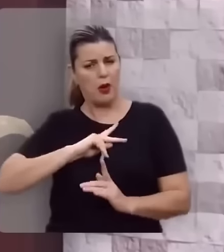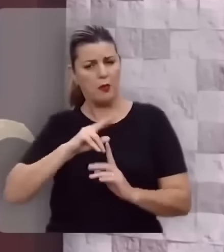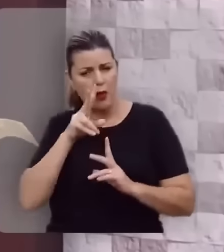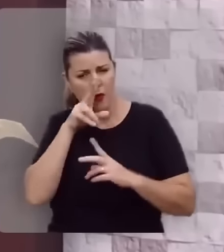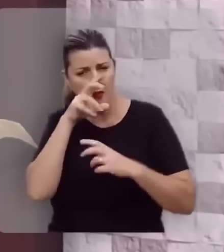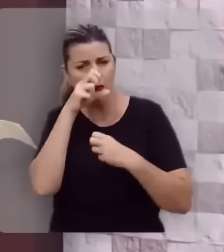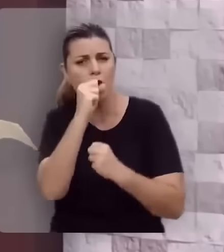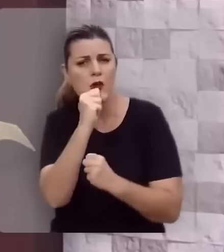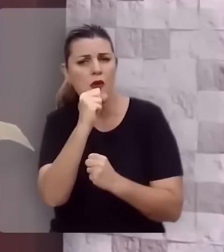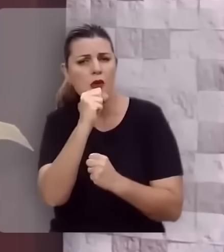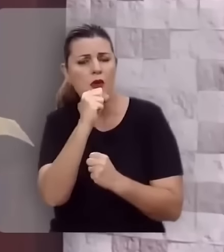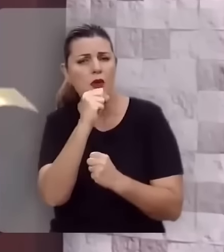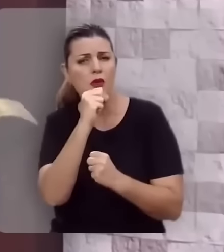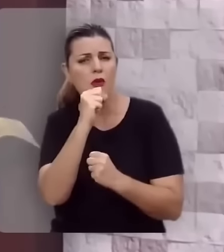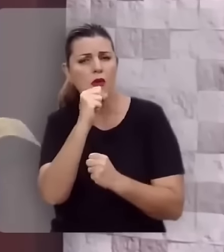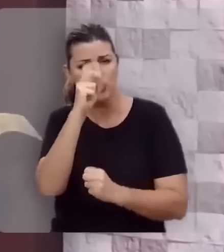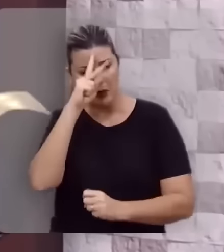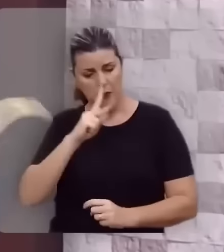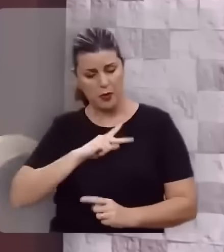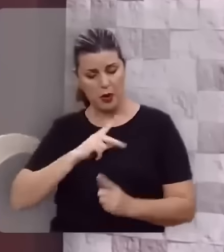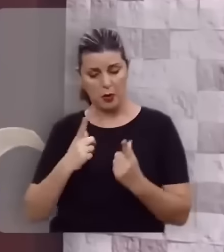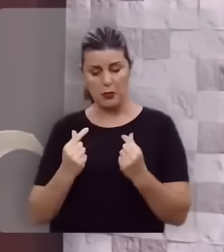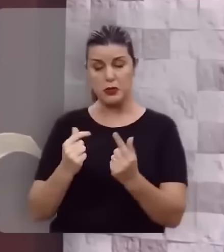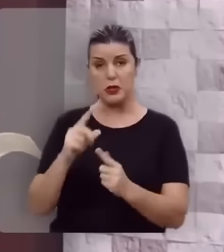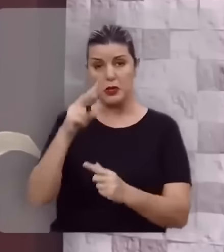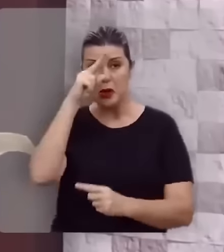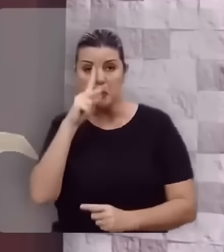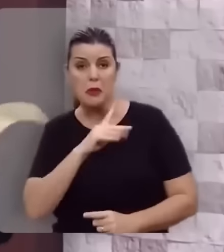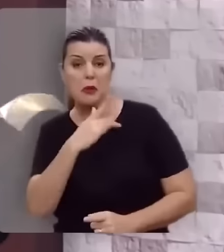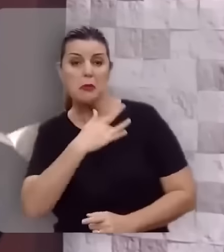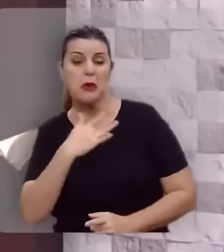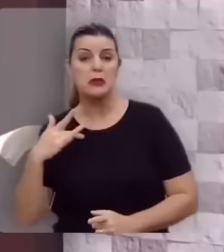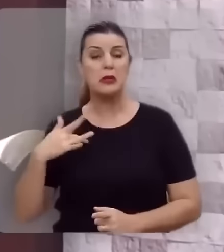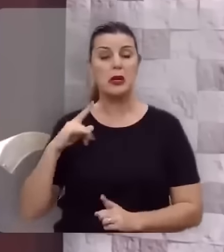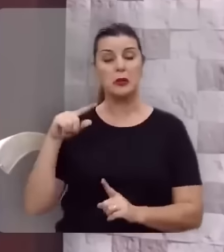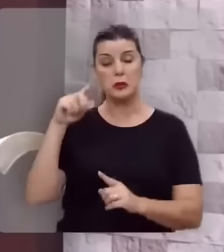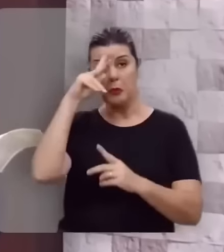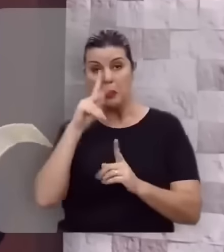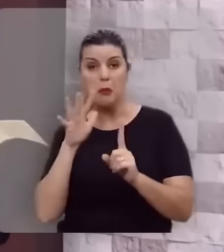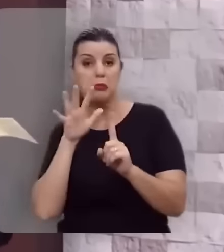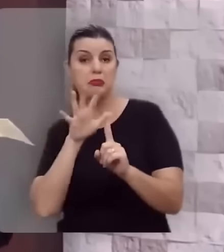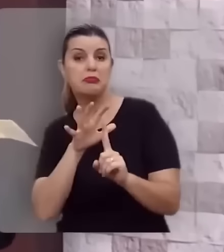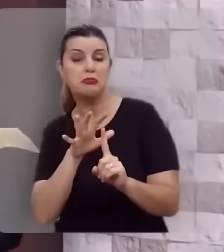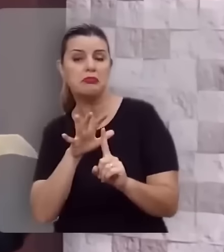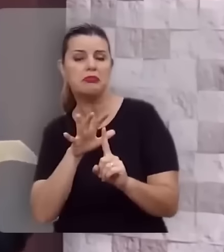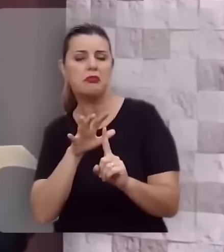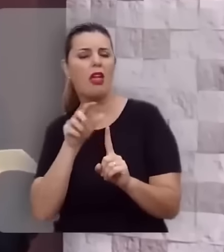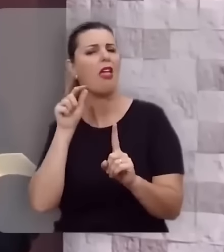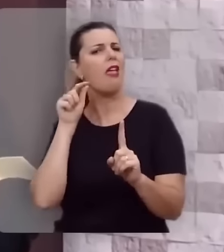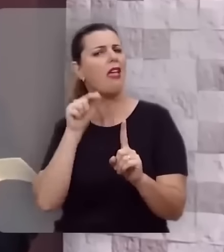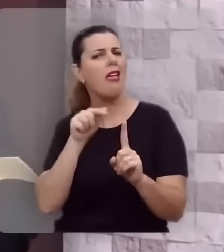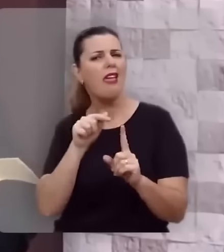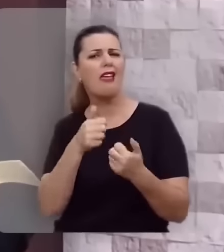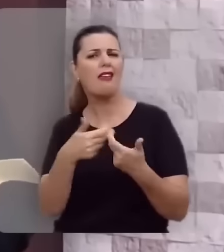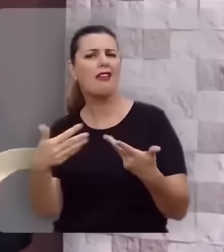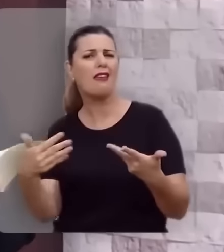nas suas forças, no seu dinheiro, na sua saúde, na sua influência, esses